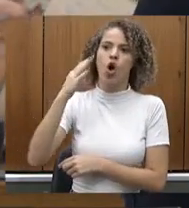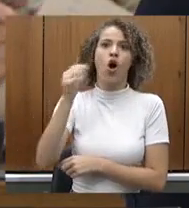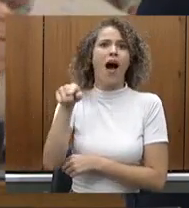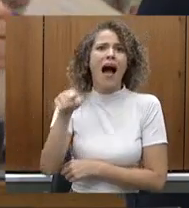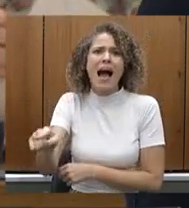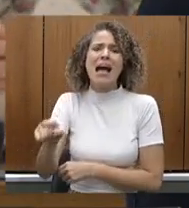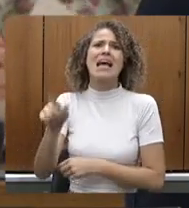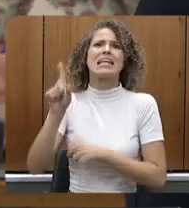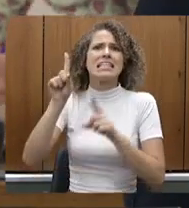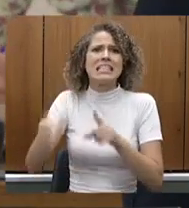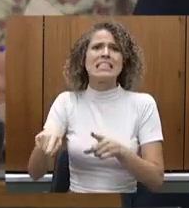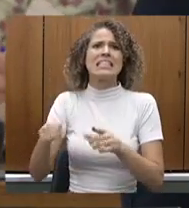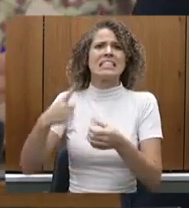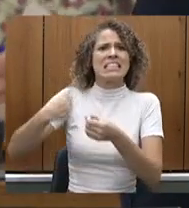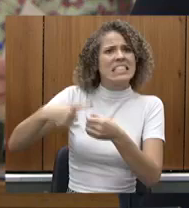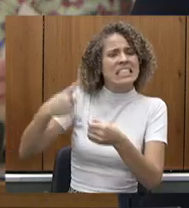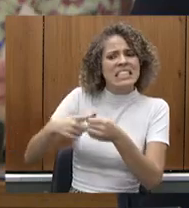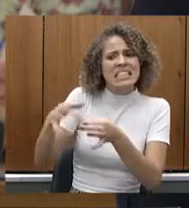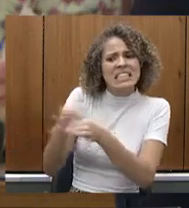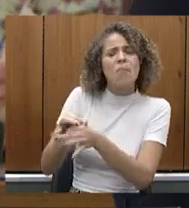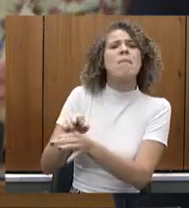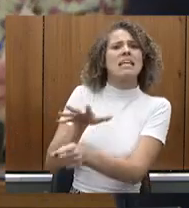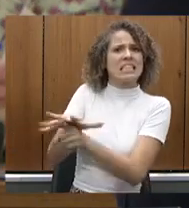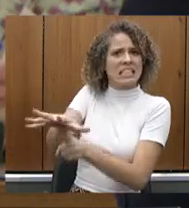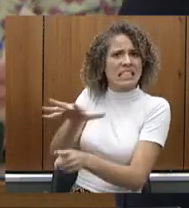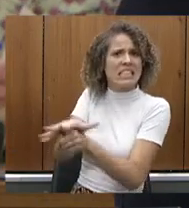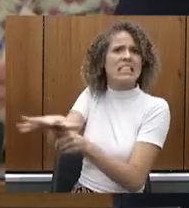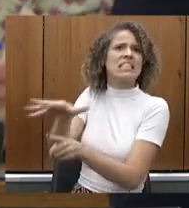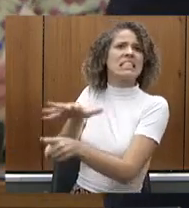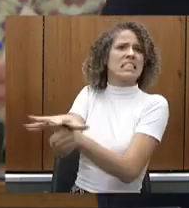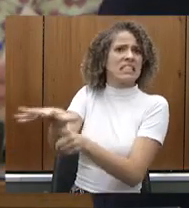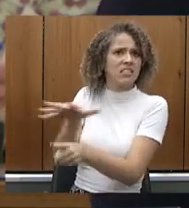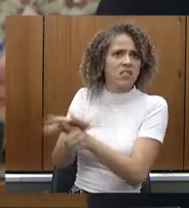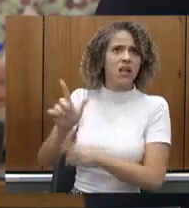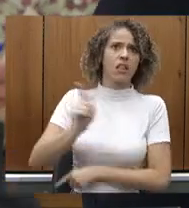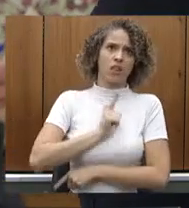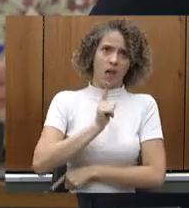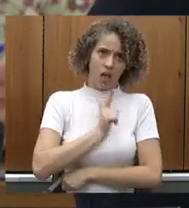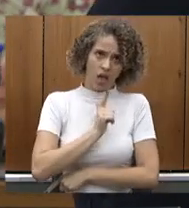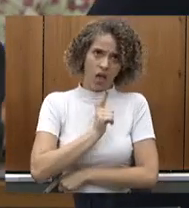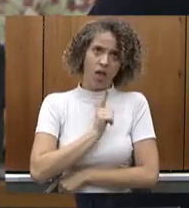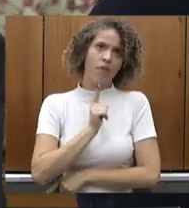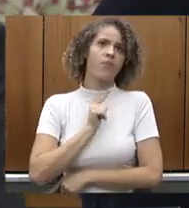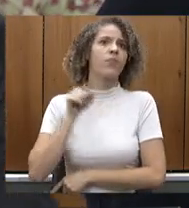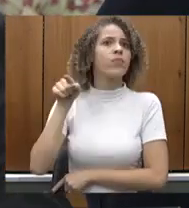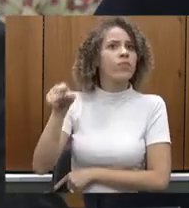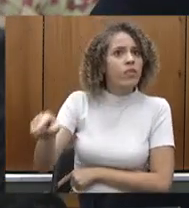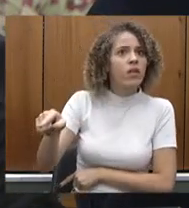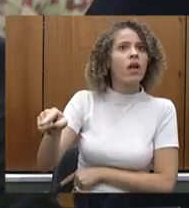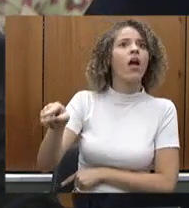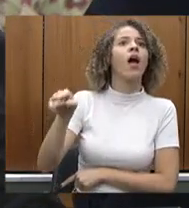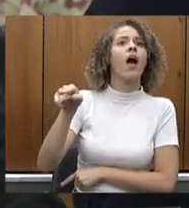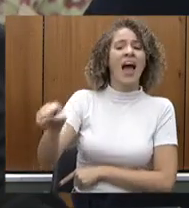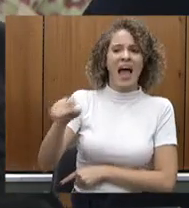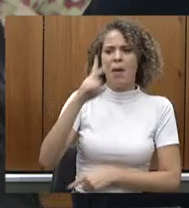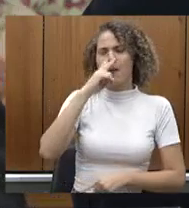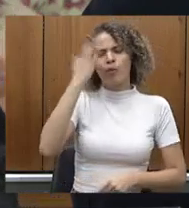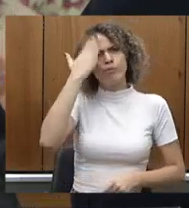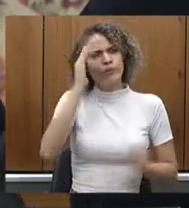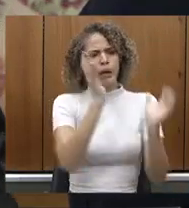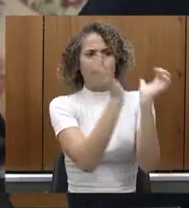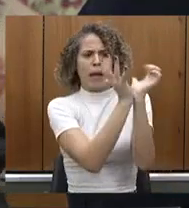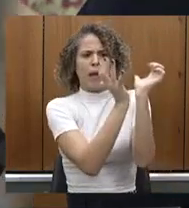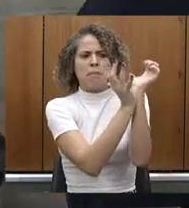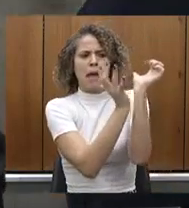há uma demanda muito grande de atenção a esses municípios e entender um pouco a burocracia que é dentro da secretaria